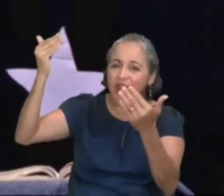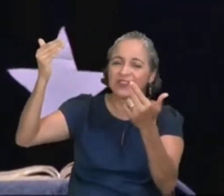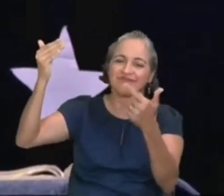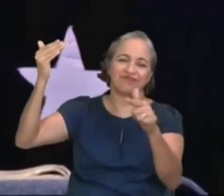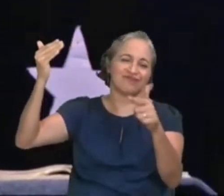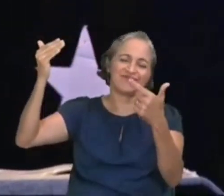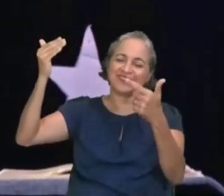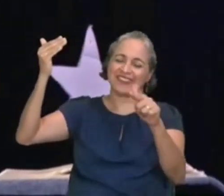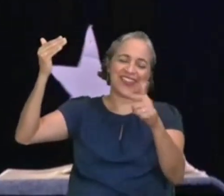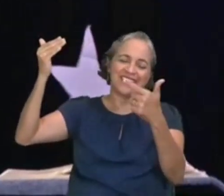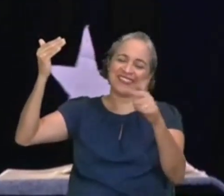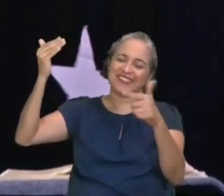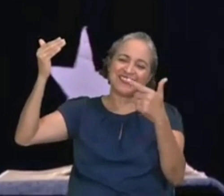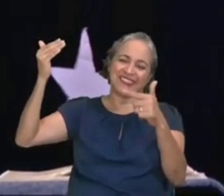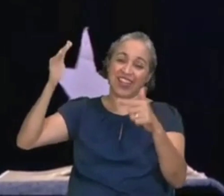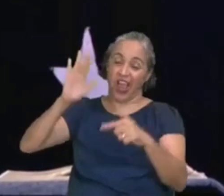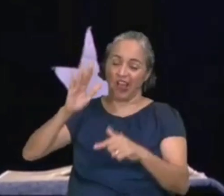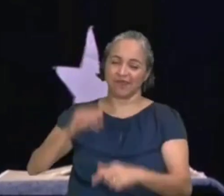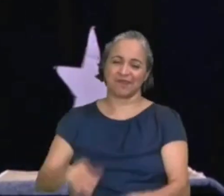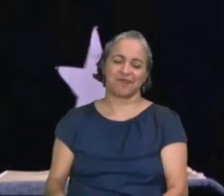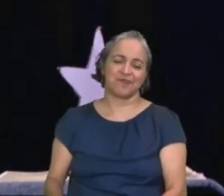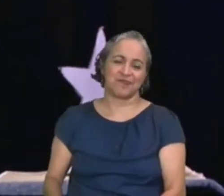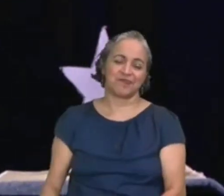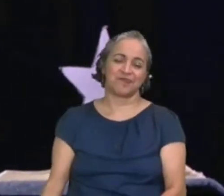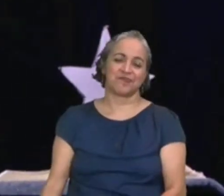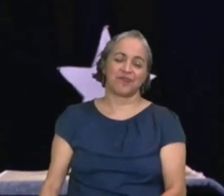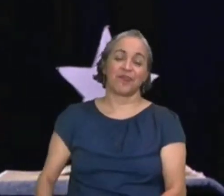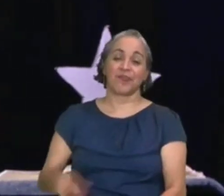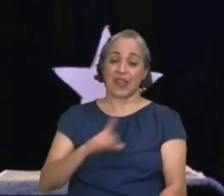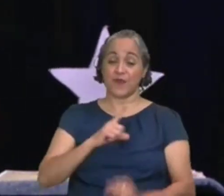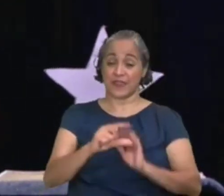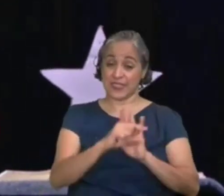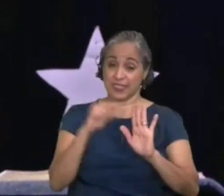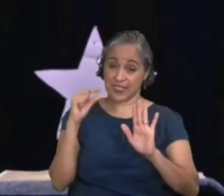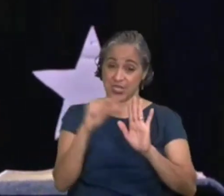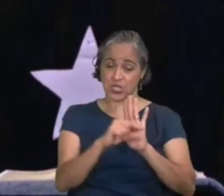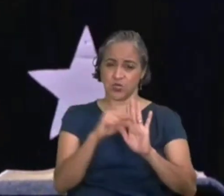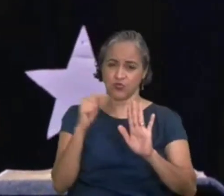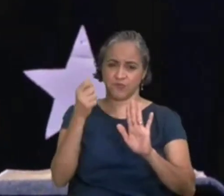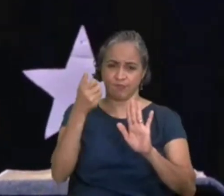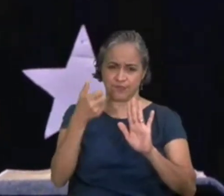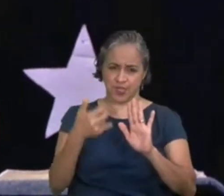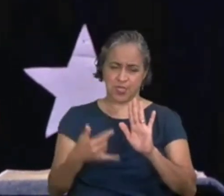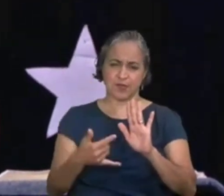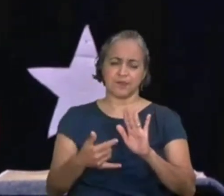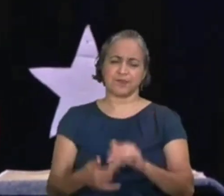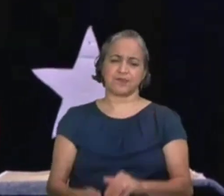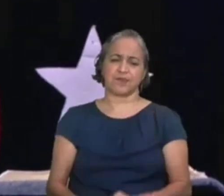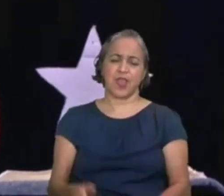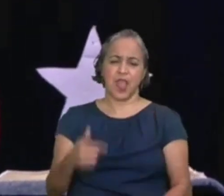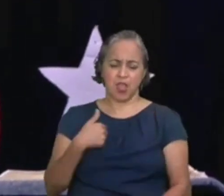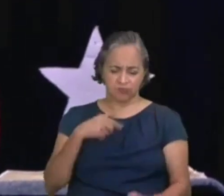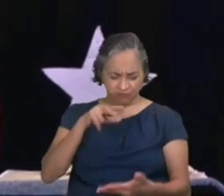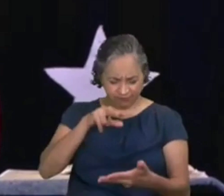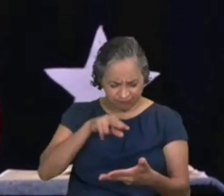incomparável, gente, tem um versículo aqui, que sinceramente, é um mais